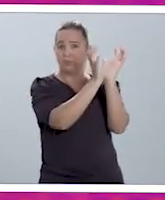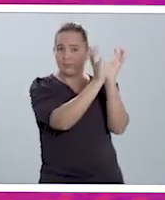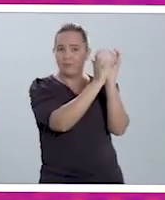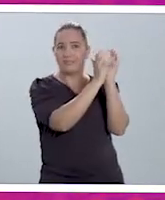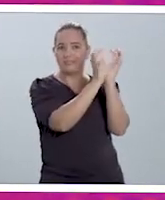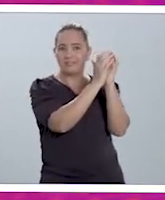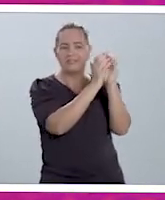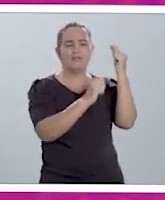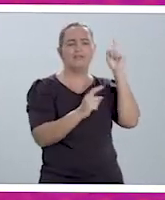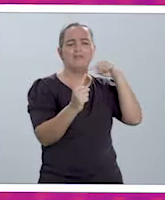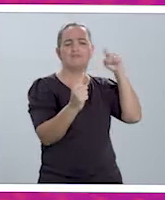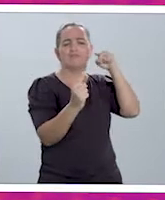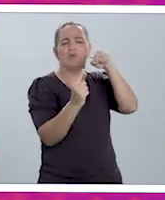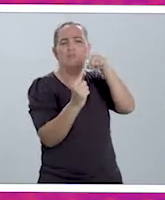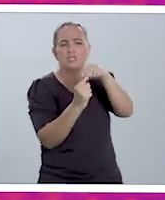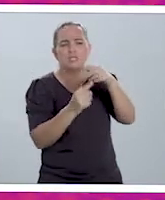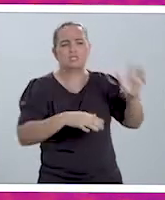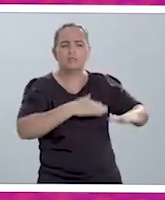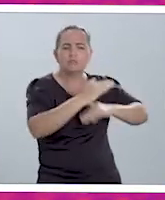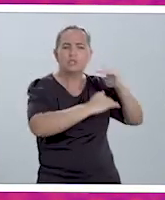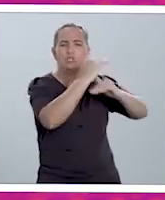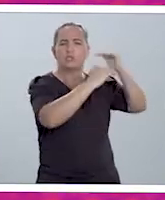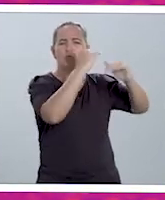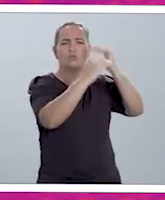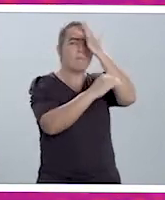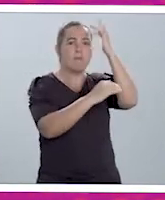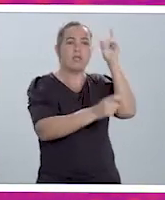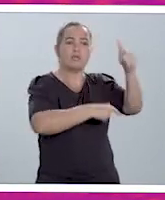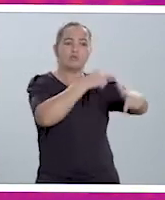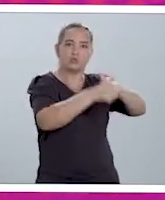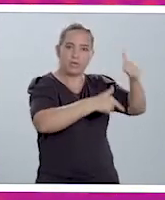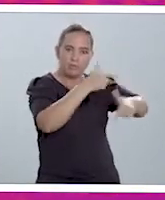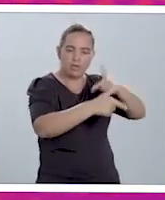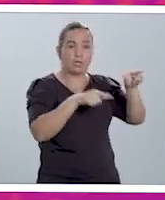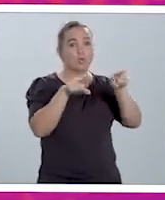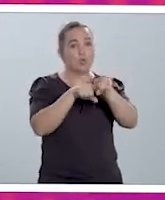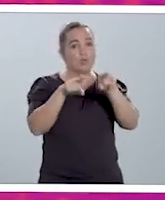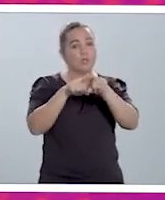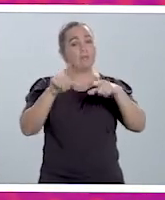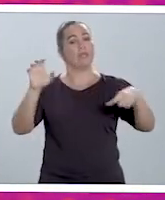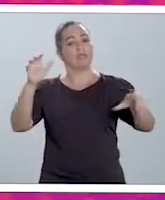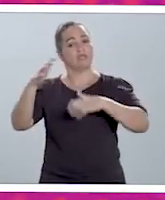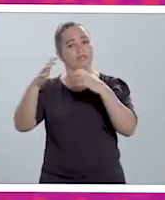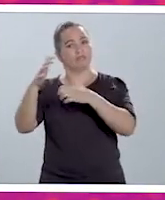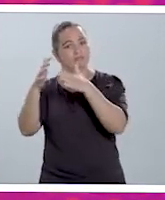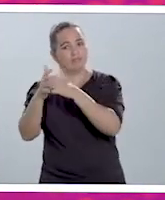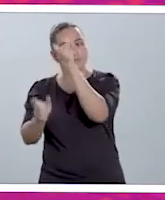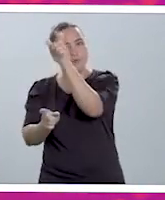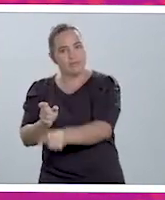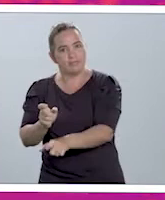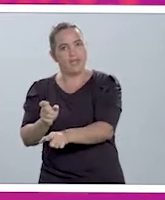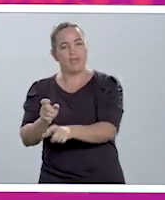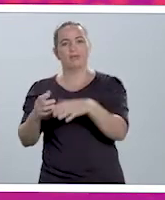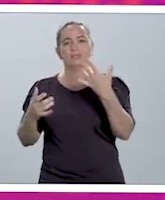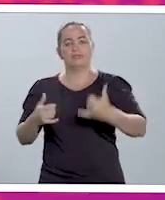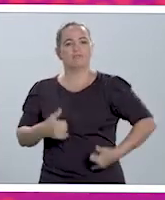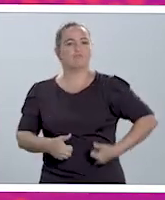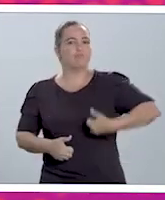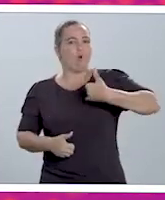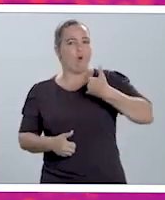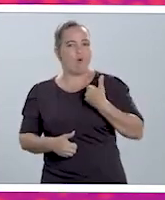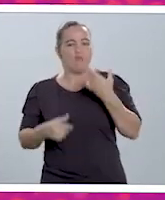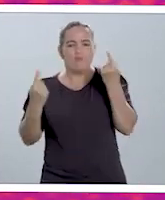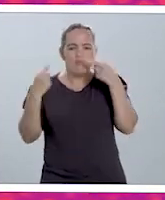em prol do desenvolvimento tanto do trabalhador como do empresário. É um privilégio fazer parte do